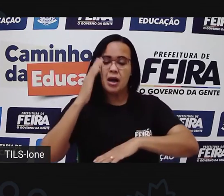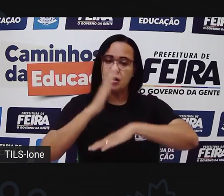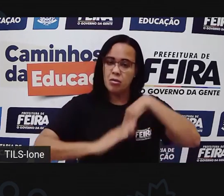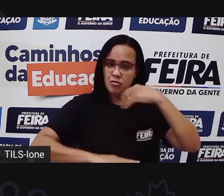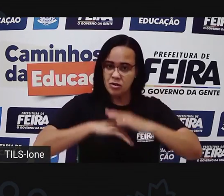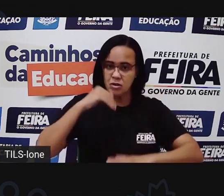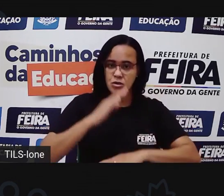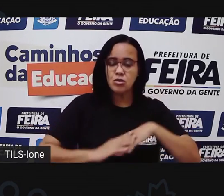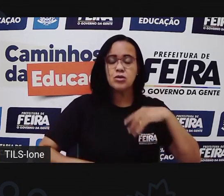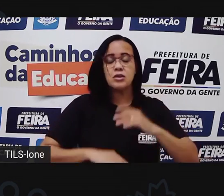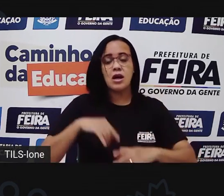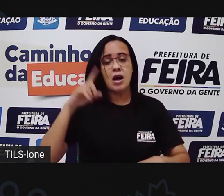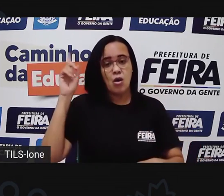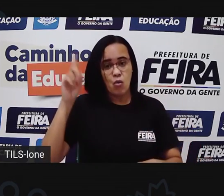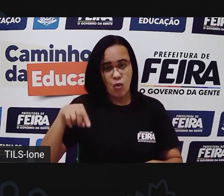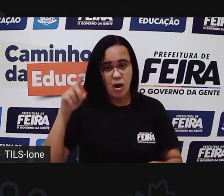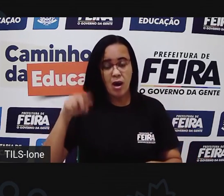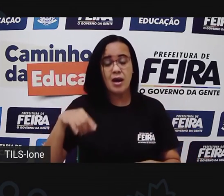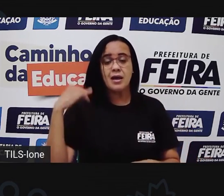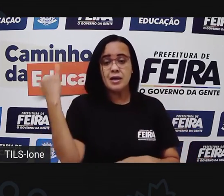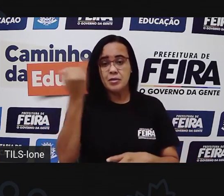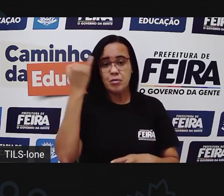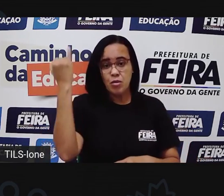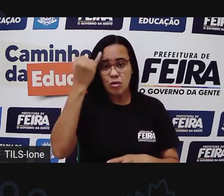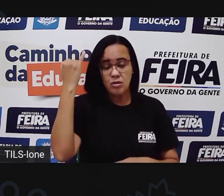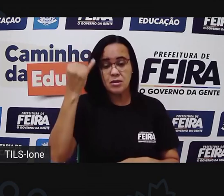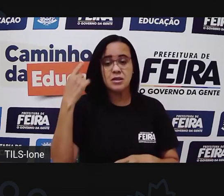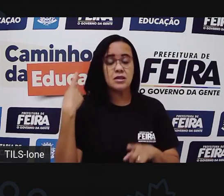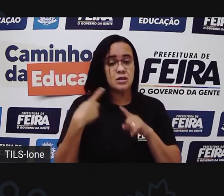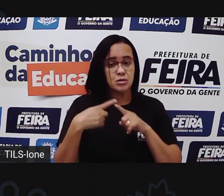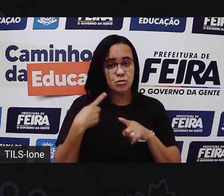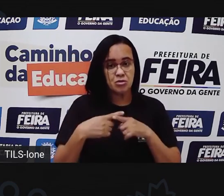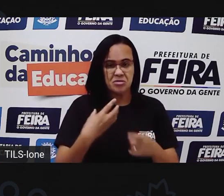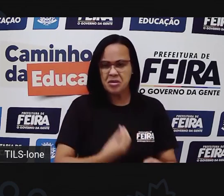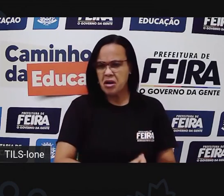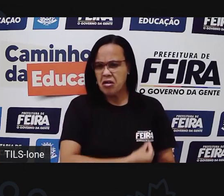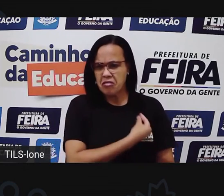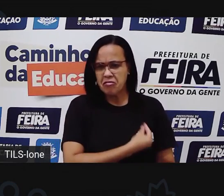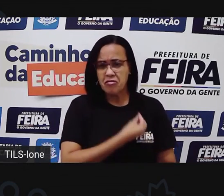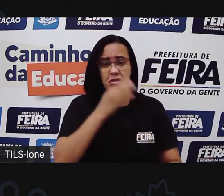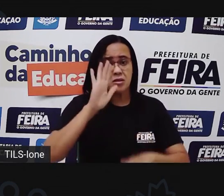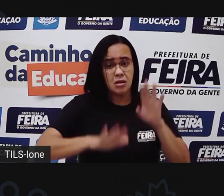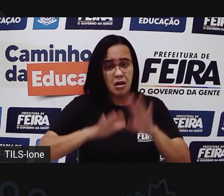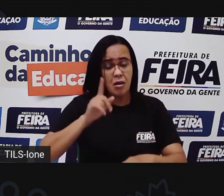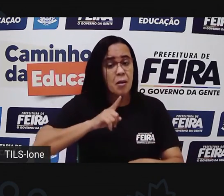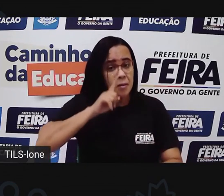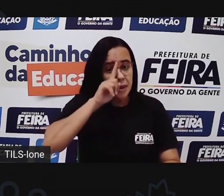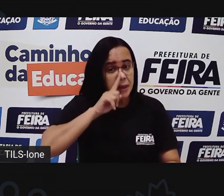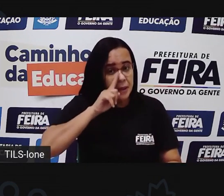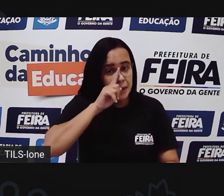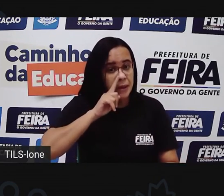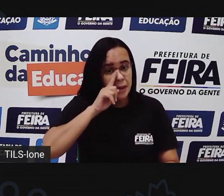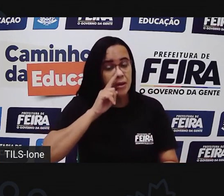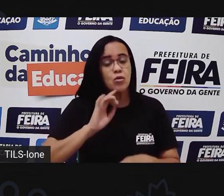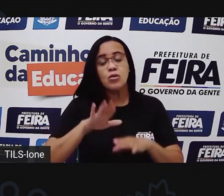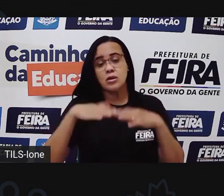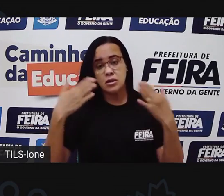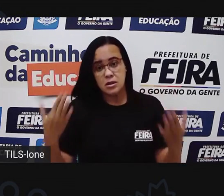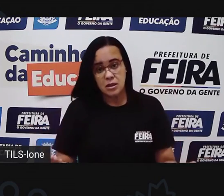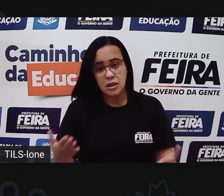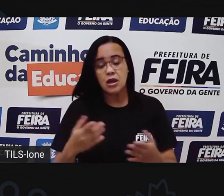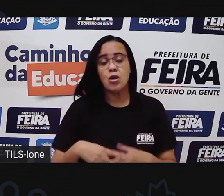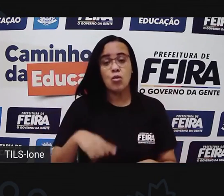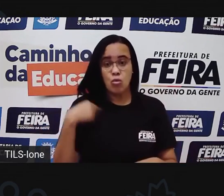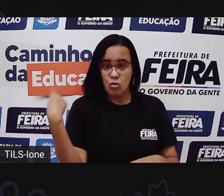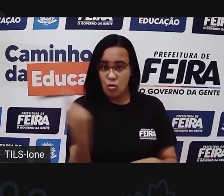arriscando a vida deles. E aí quando a gente for lá comprar, comprar um álcool, comprar uma bala no supermercado, aquela bala que